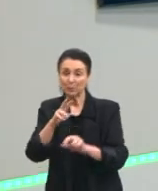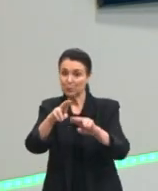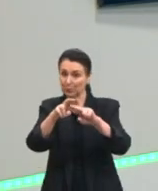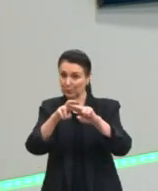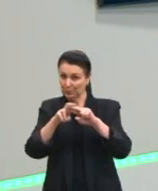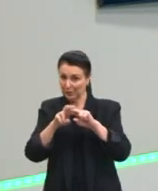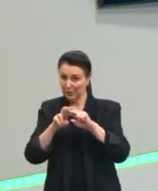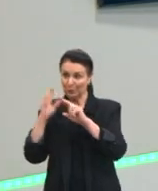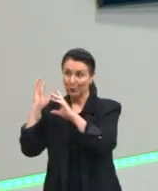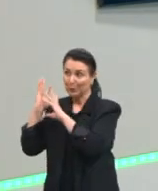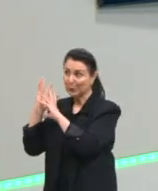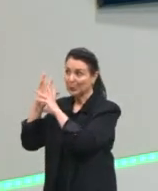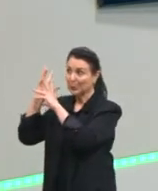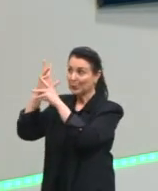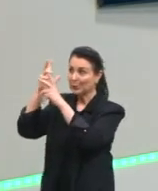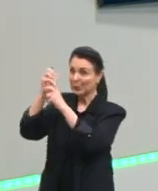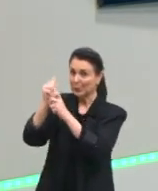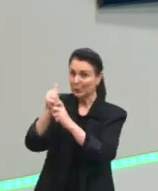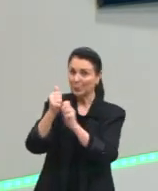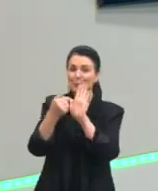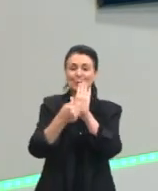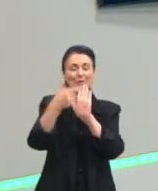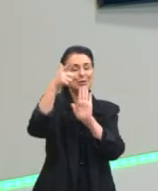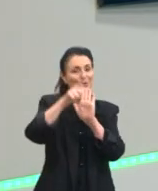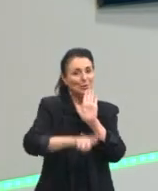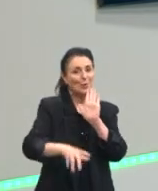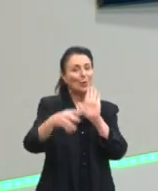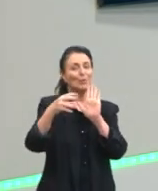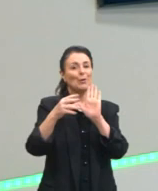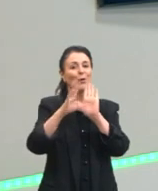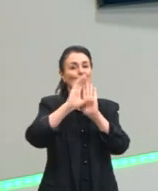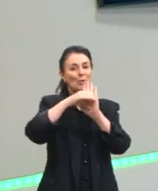retomei com vocês o conceito de grupos linguísticos.